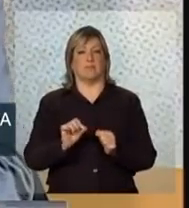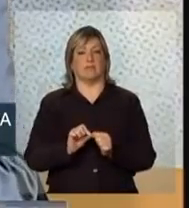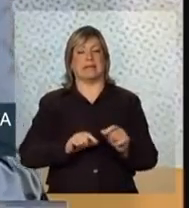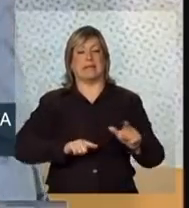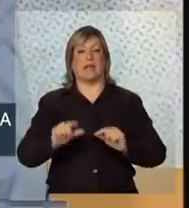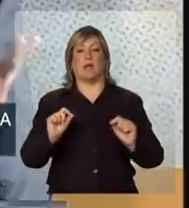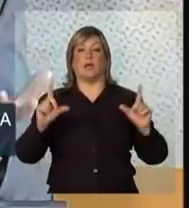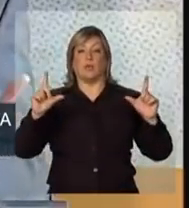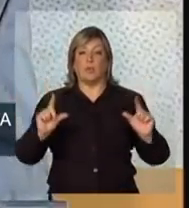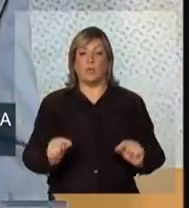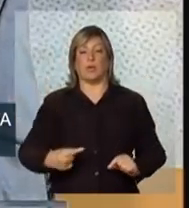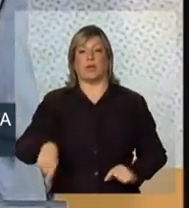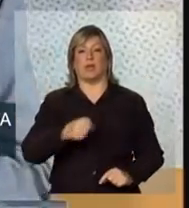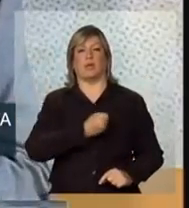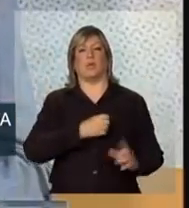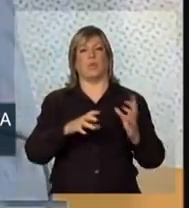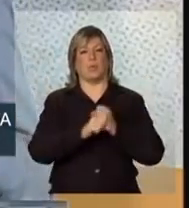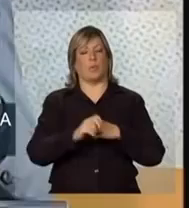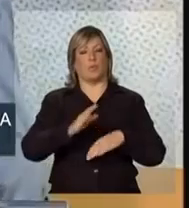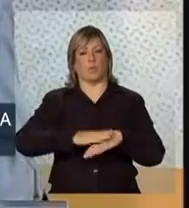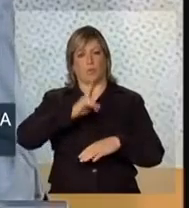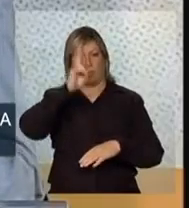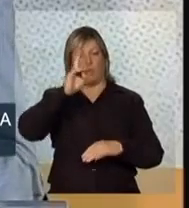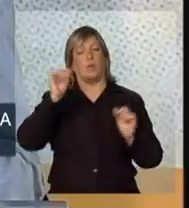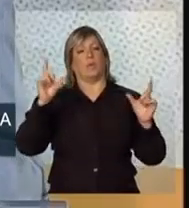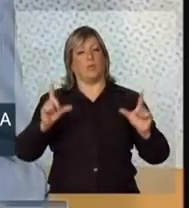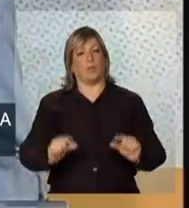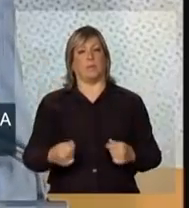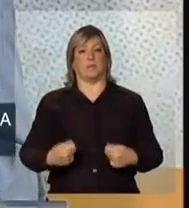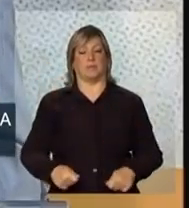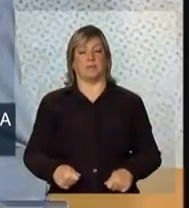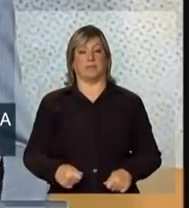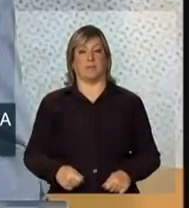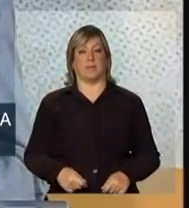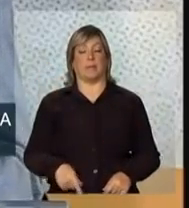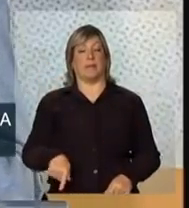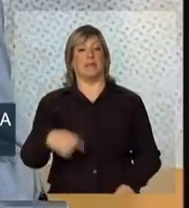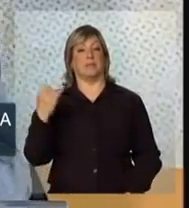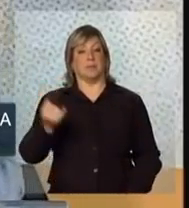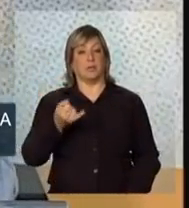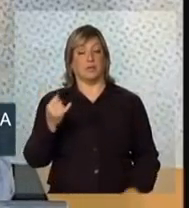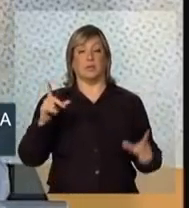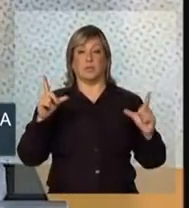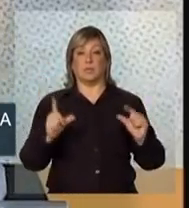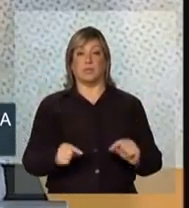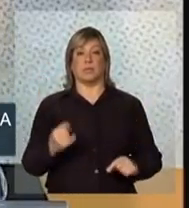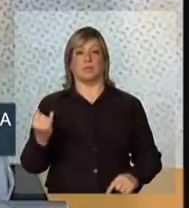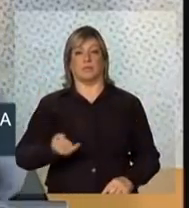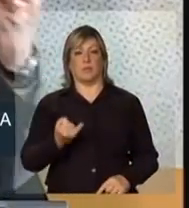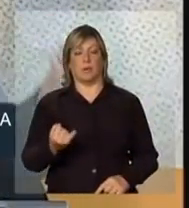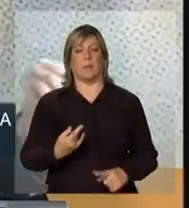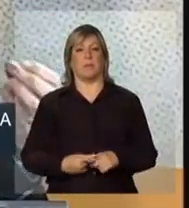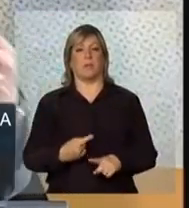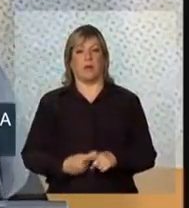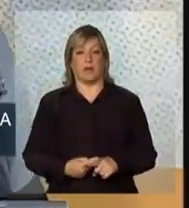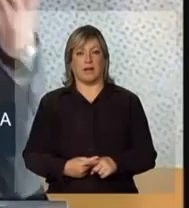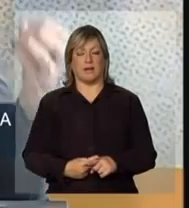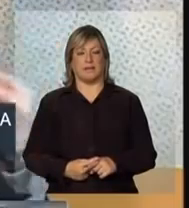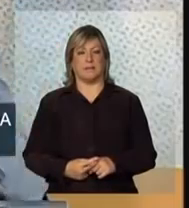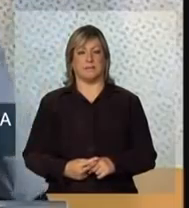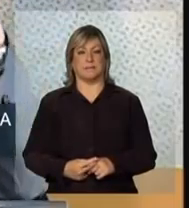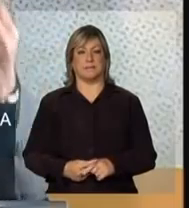que reduzam esses números que nós temos. São números importantes e a redução deles é extremamente significativa, porque por cada,